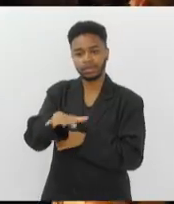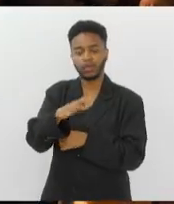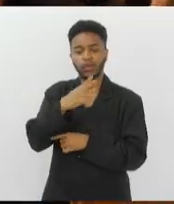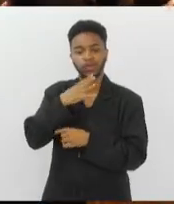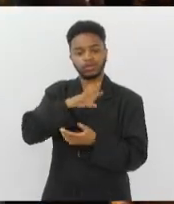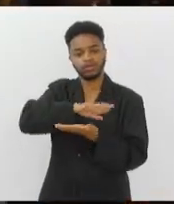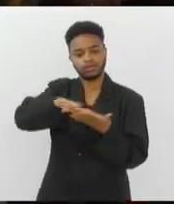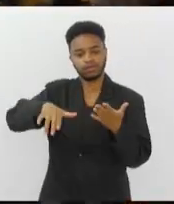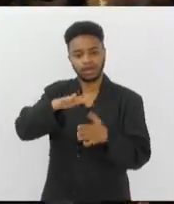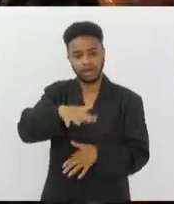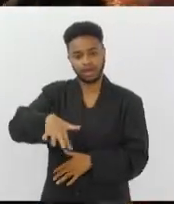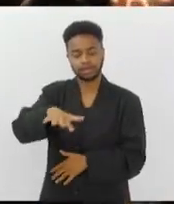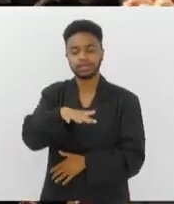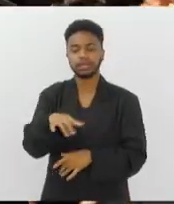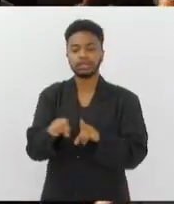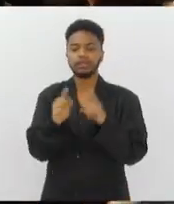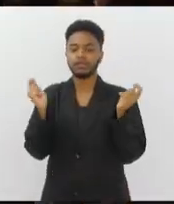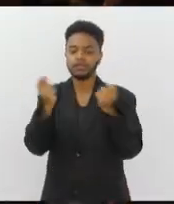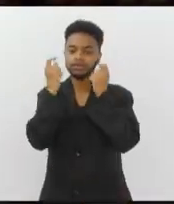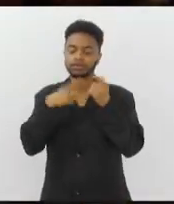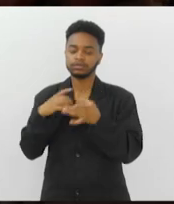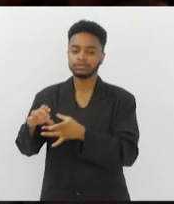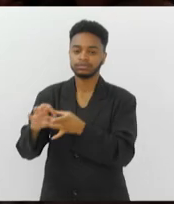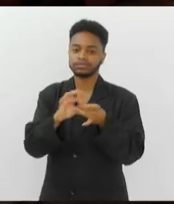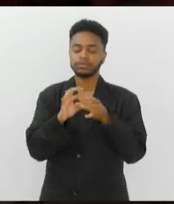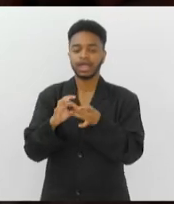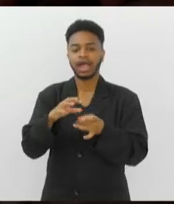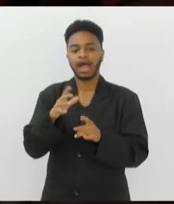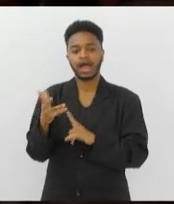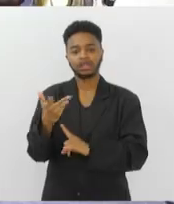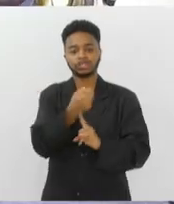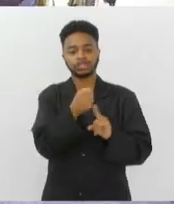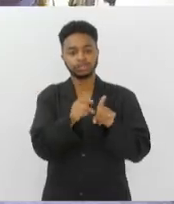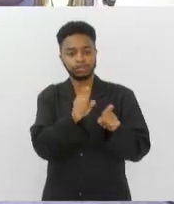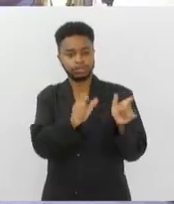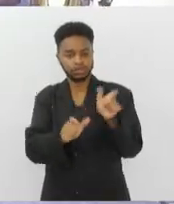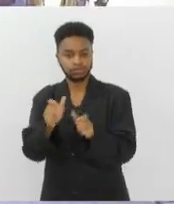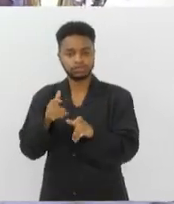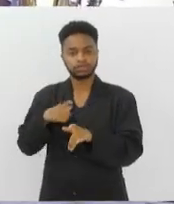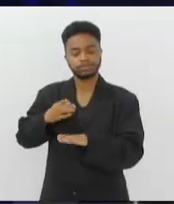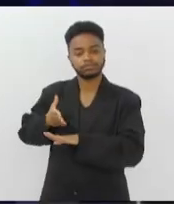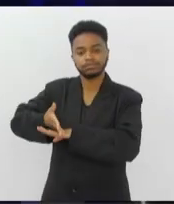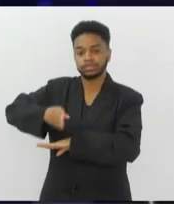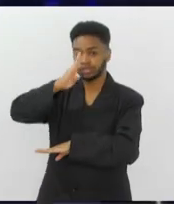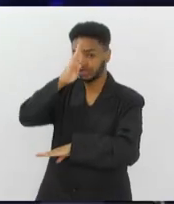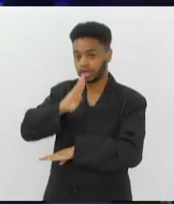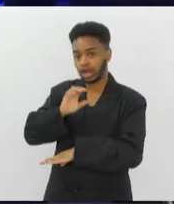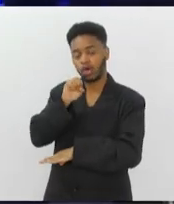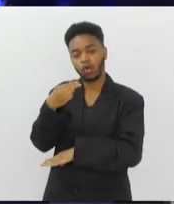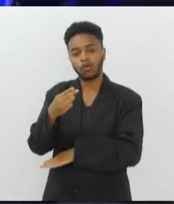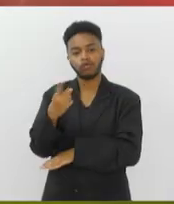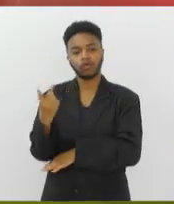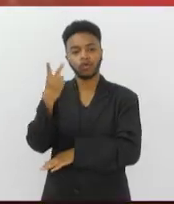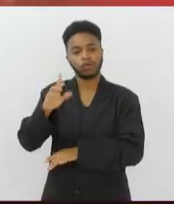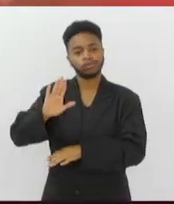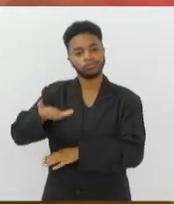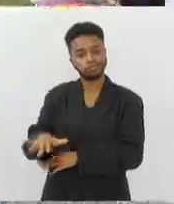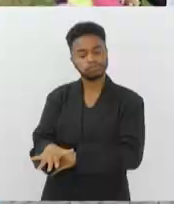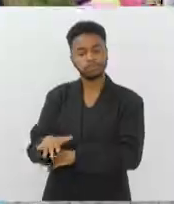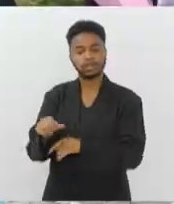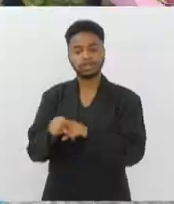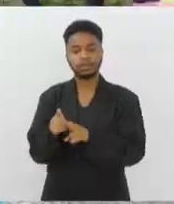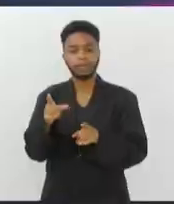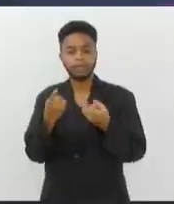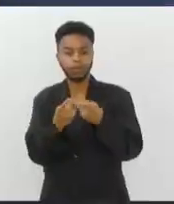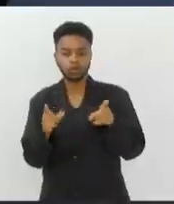O festival promove a integração entre artistas e público, com entrada gratuita ou ingressos a preços populares. Música,